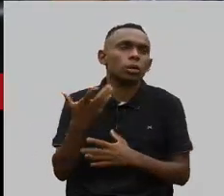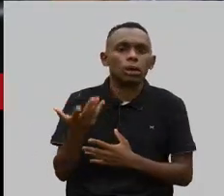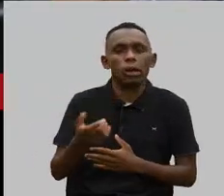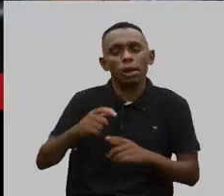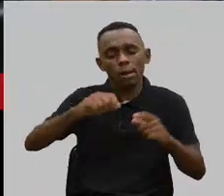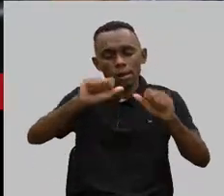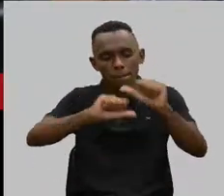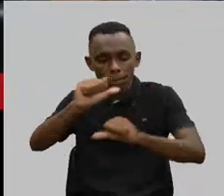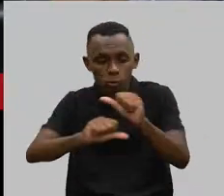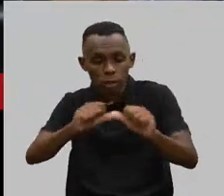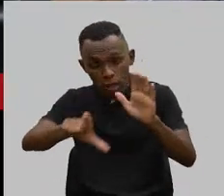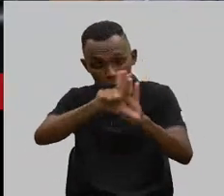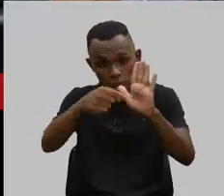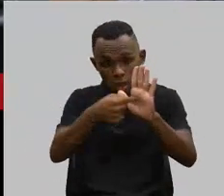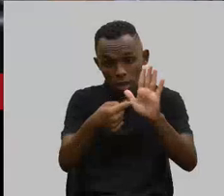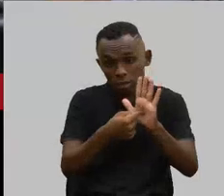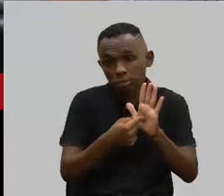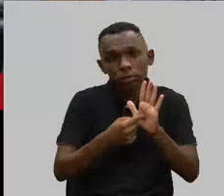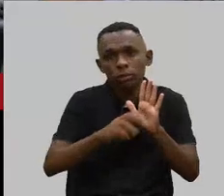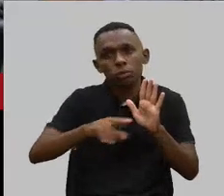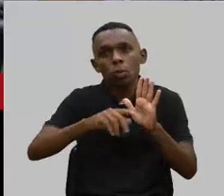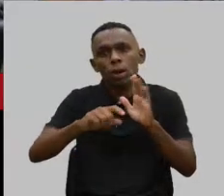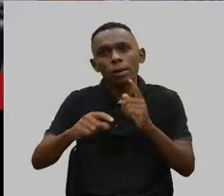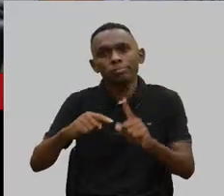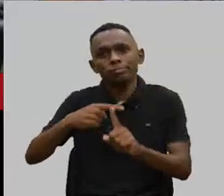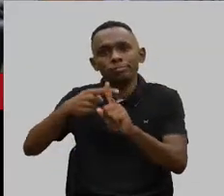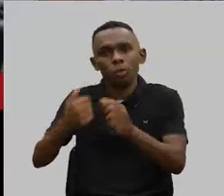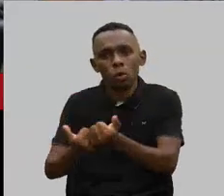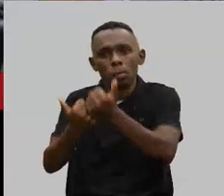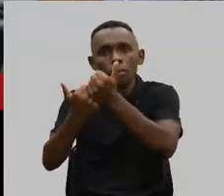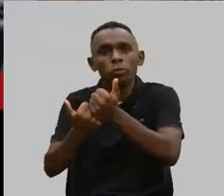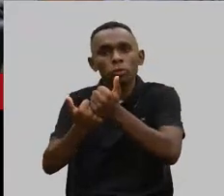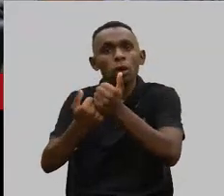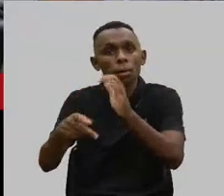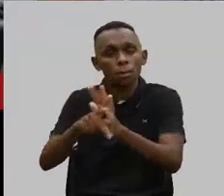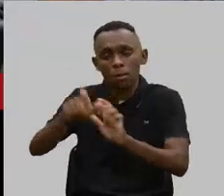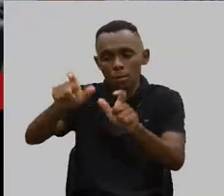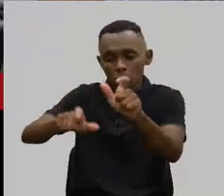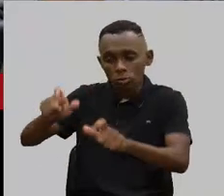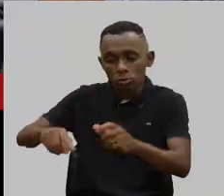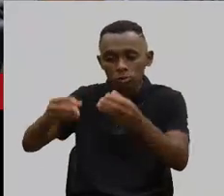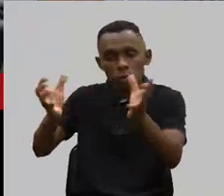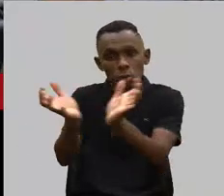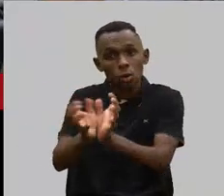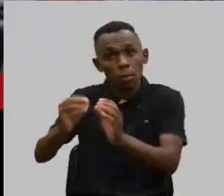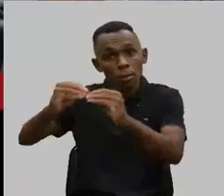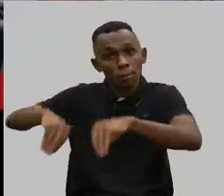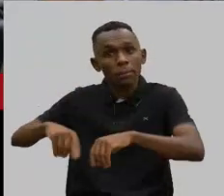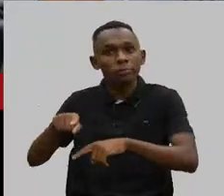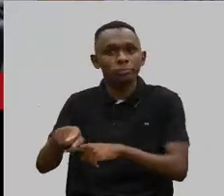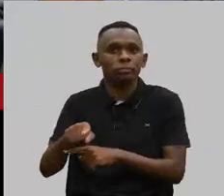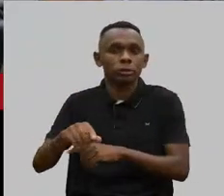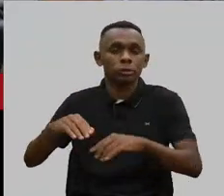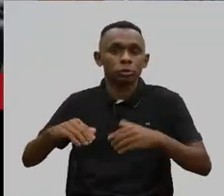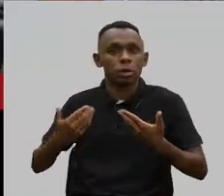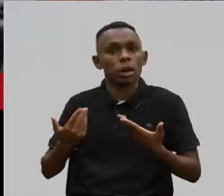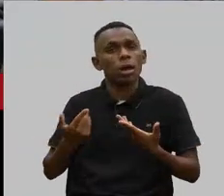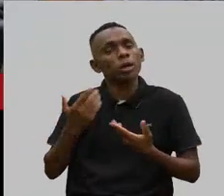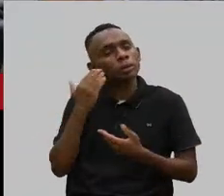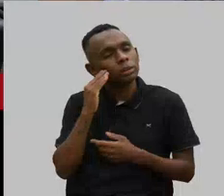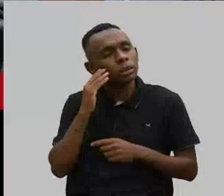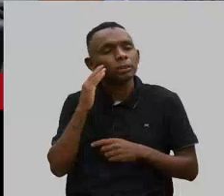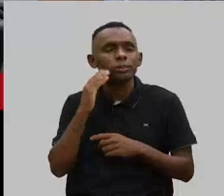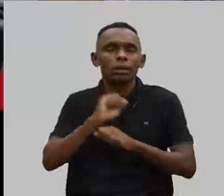alteração de uma lei que não vá beneficiar os vulneráveis. entendo que a gente tem que